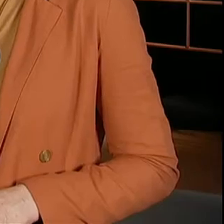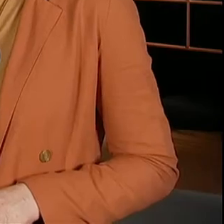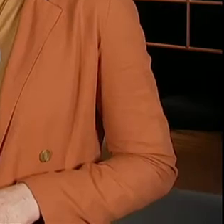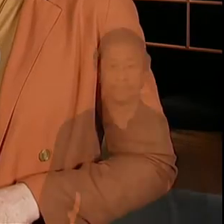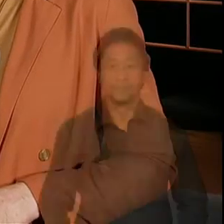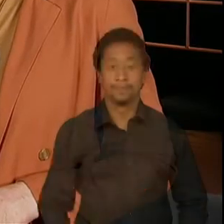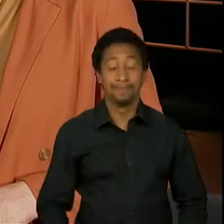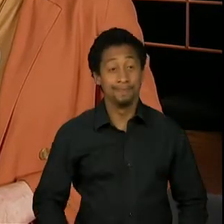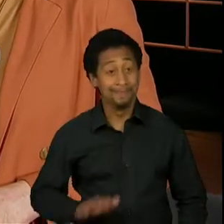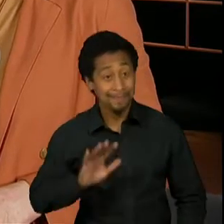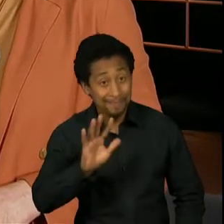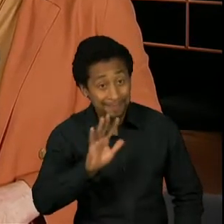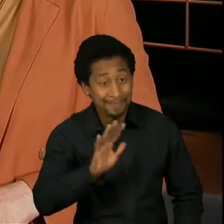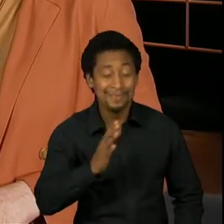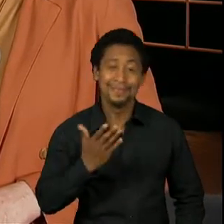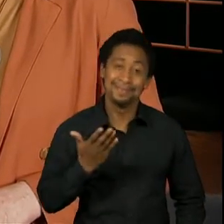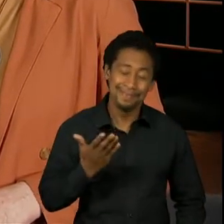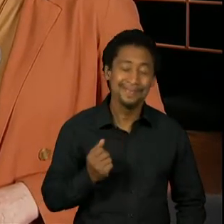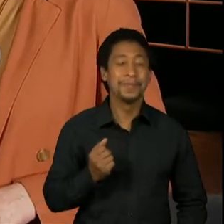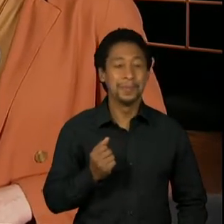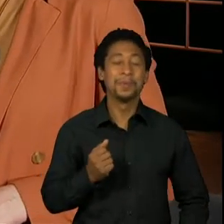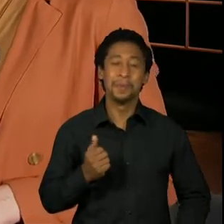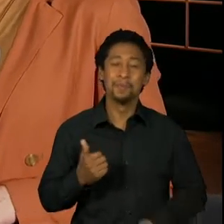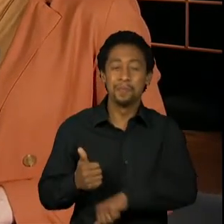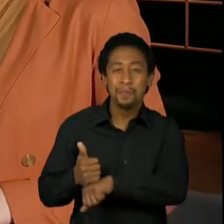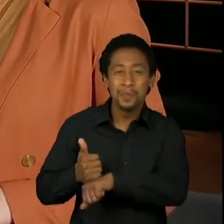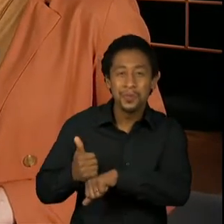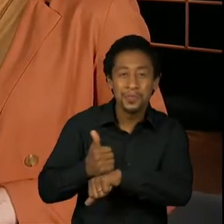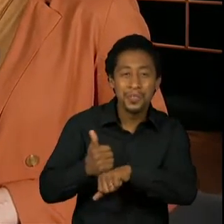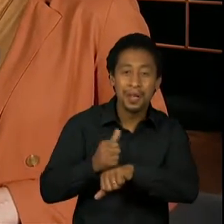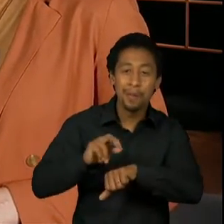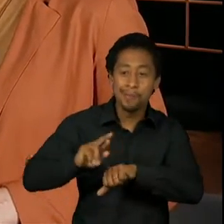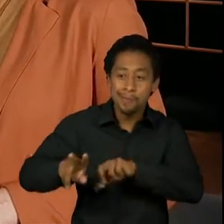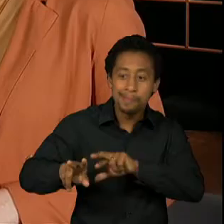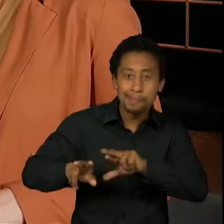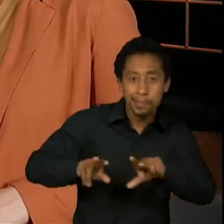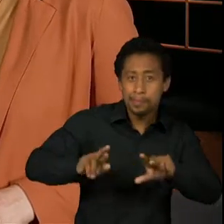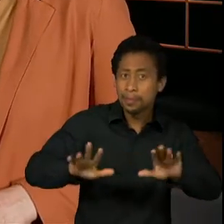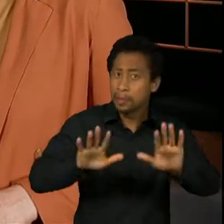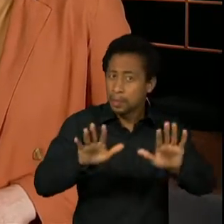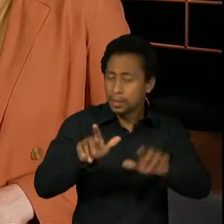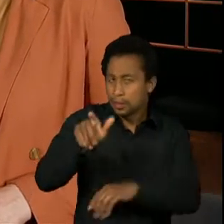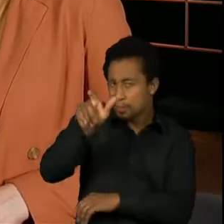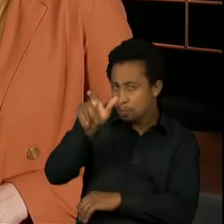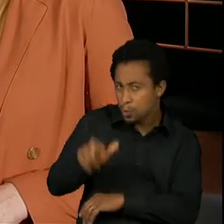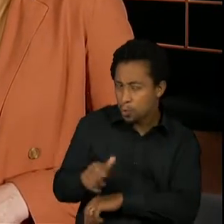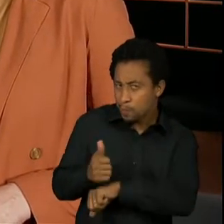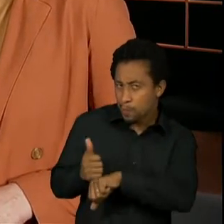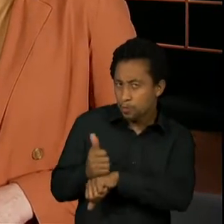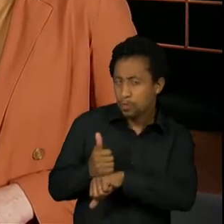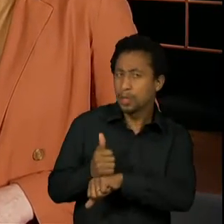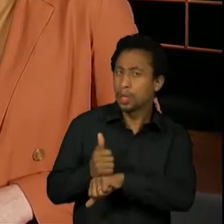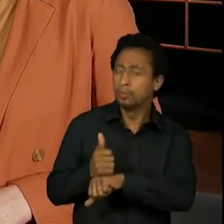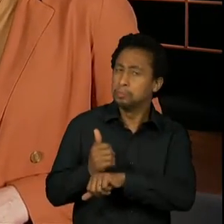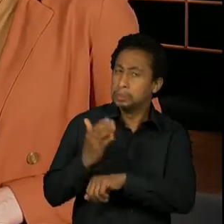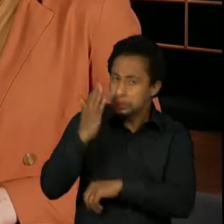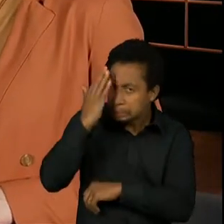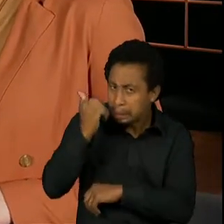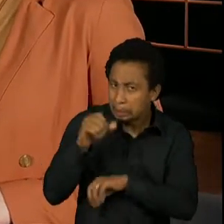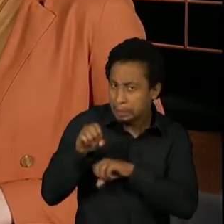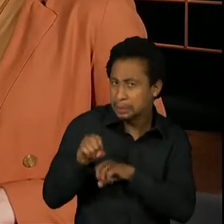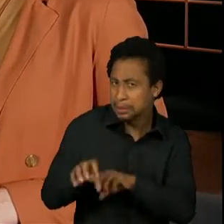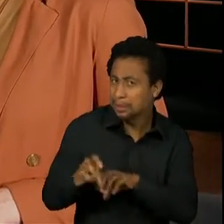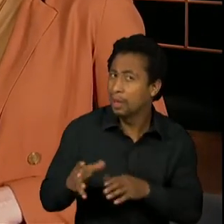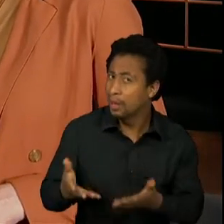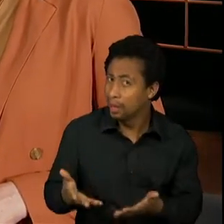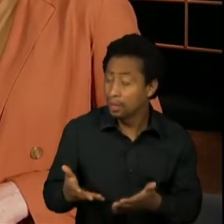Olá! Como em qualquer profissão, nem sempre quem exerce o ofício sabe transmiti-lo para alguém. Fazer